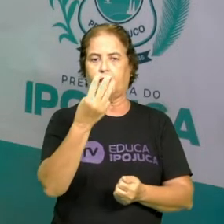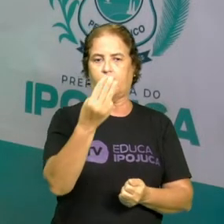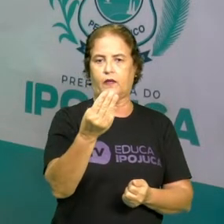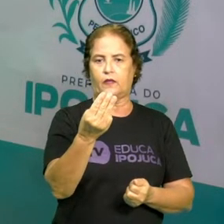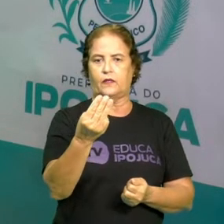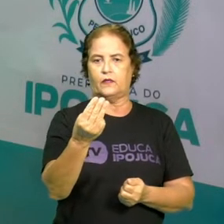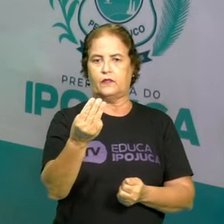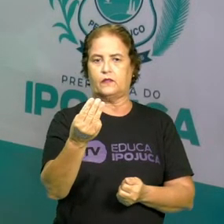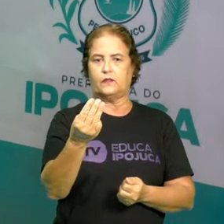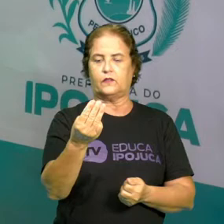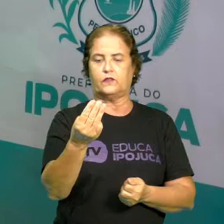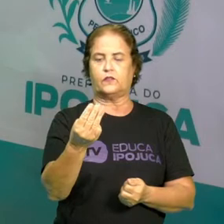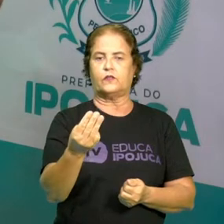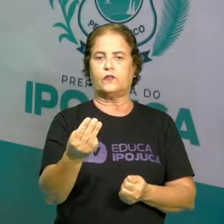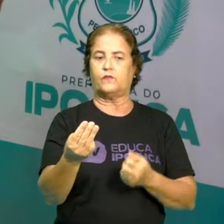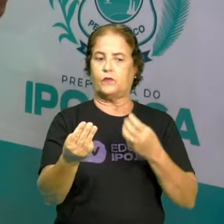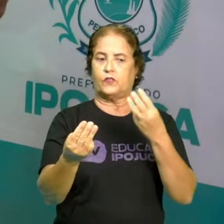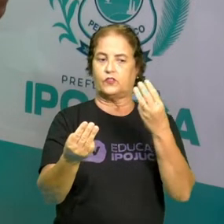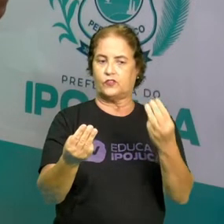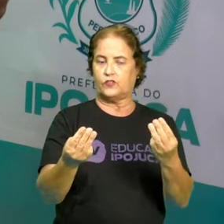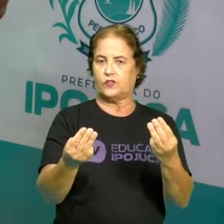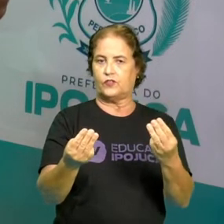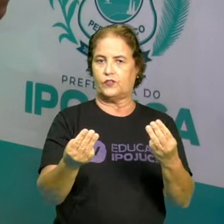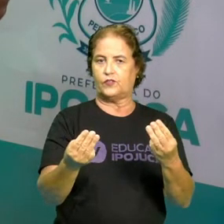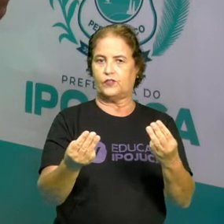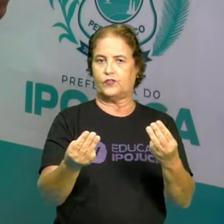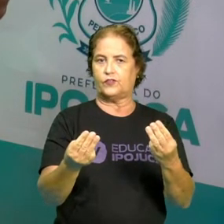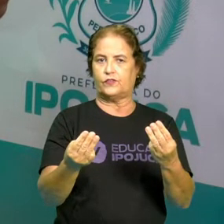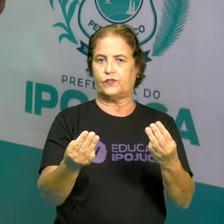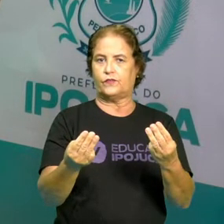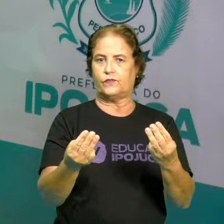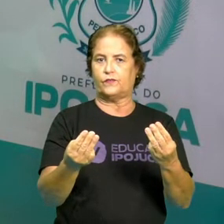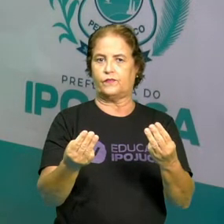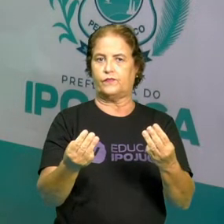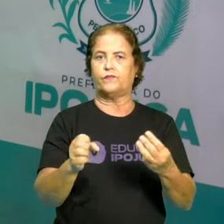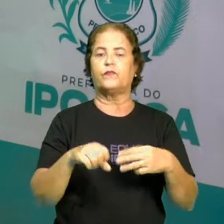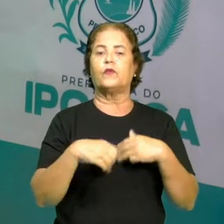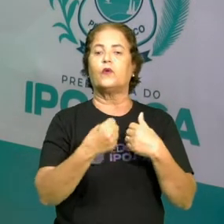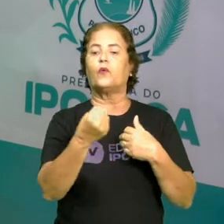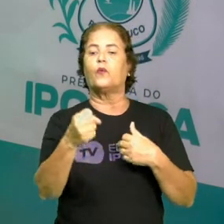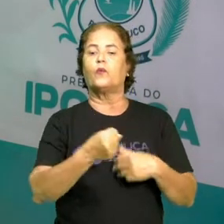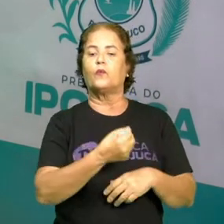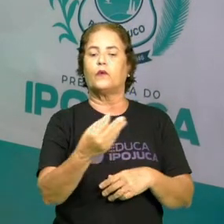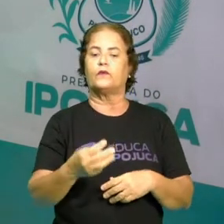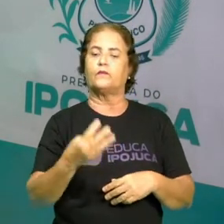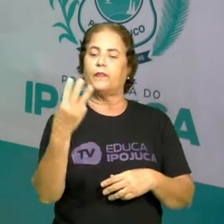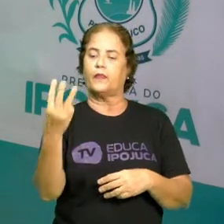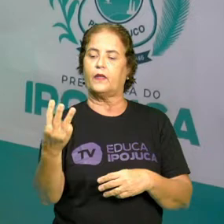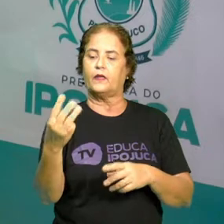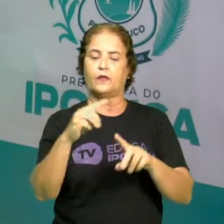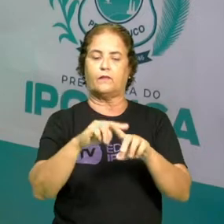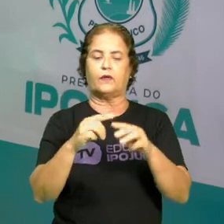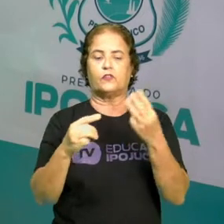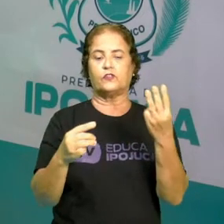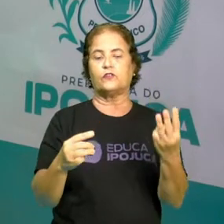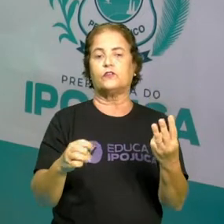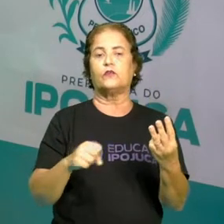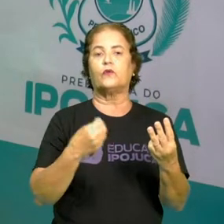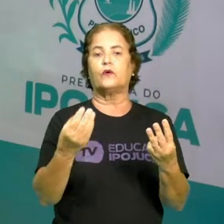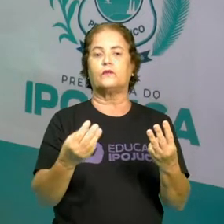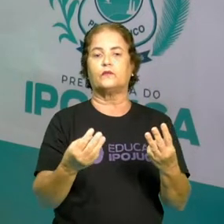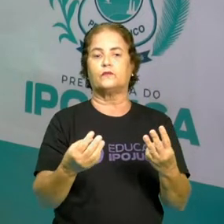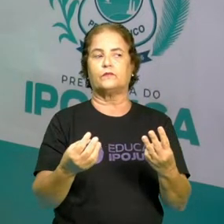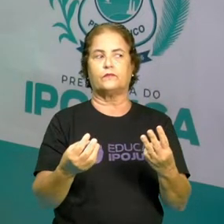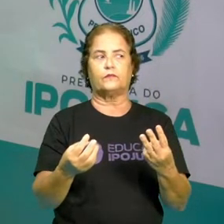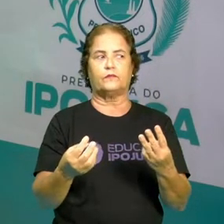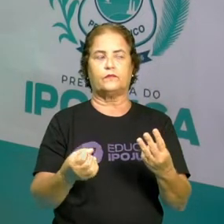3 com mais 3, vai dar quanto? Se eu já tenho 3 com mais 3, então, 4,